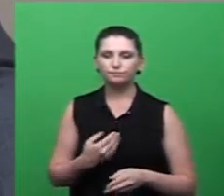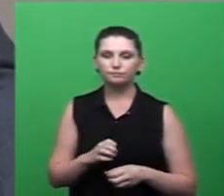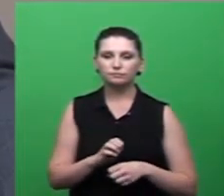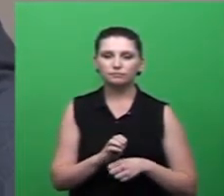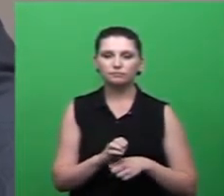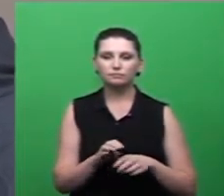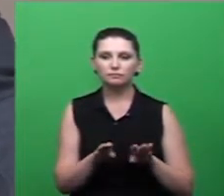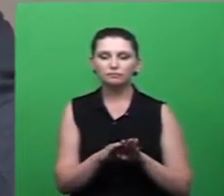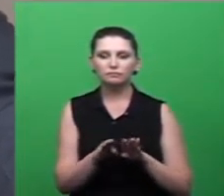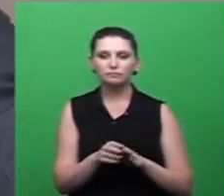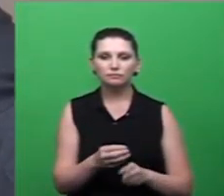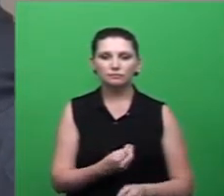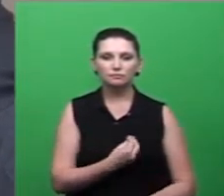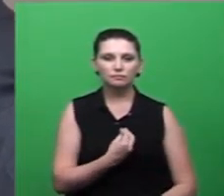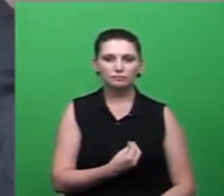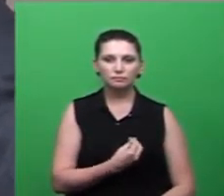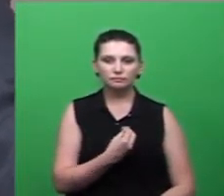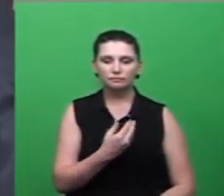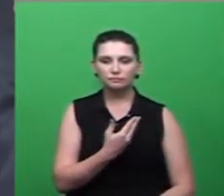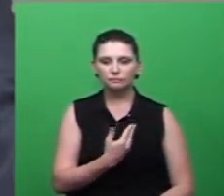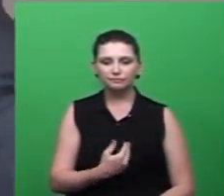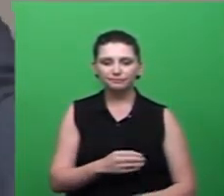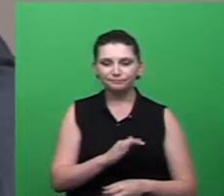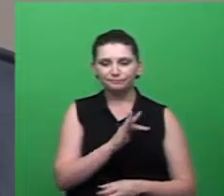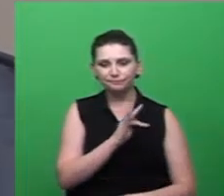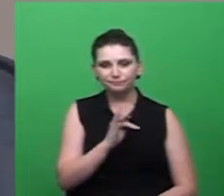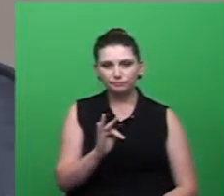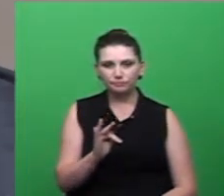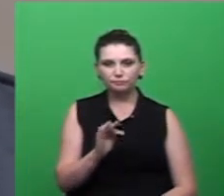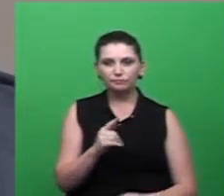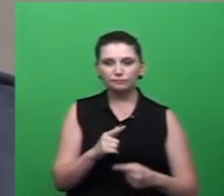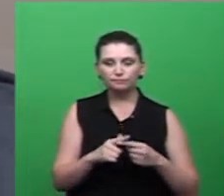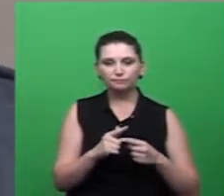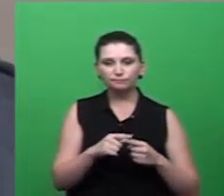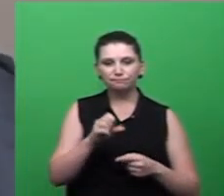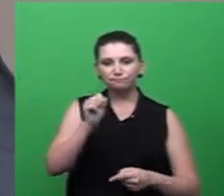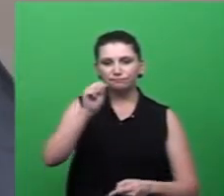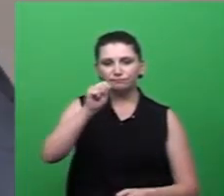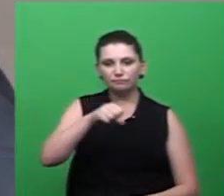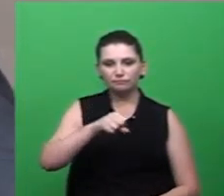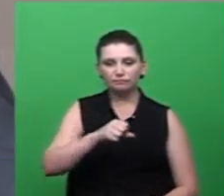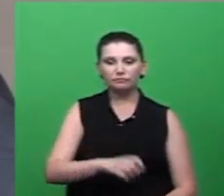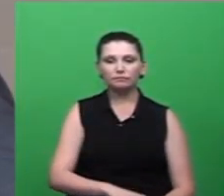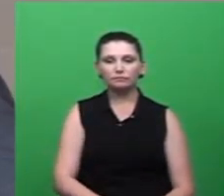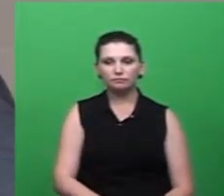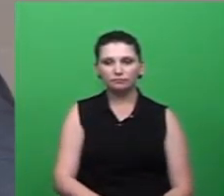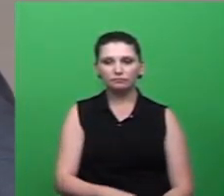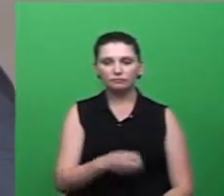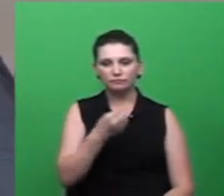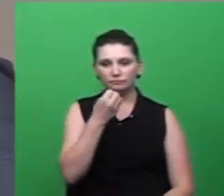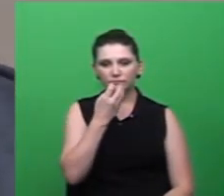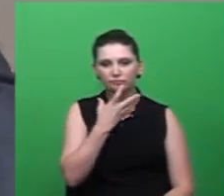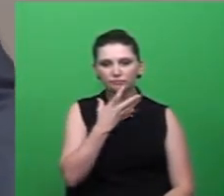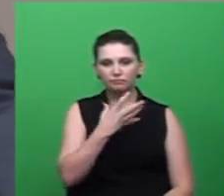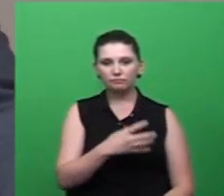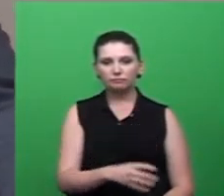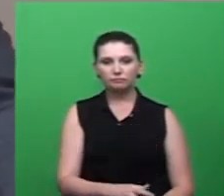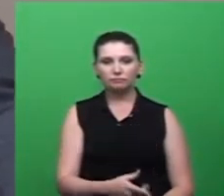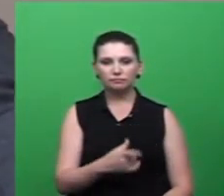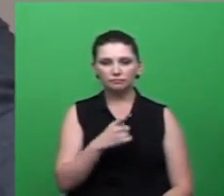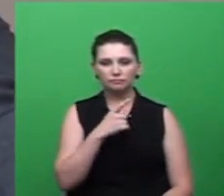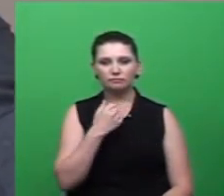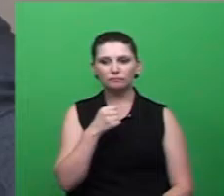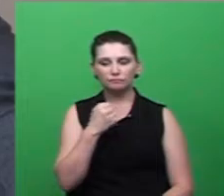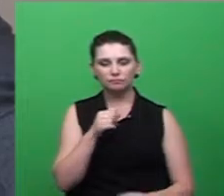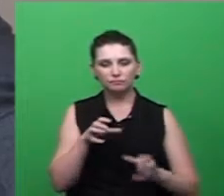presente e ao governo federal porque esta ação é um conjunto de ações